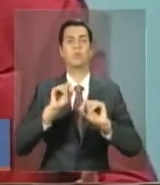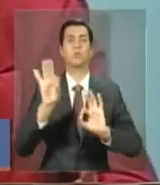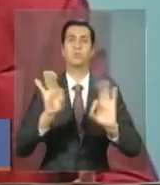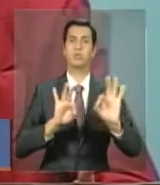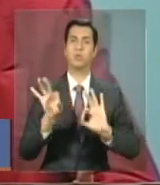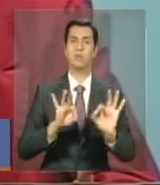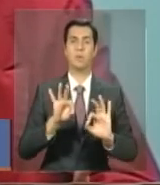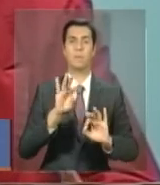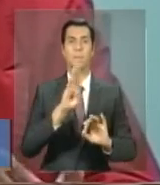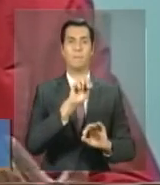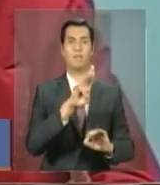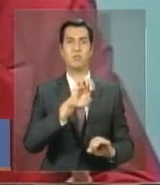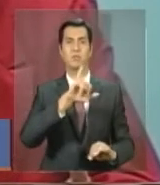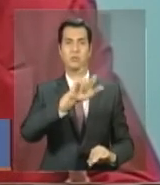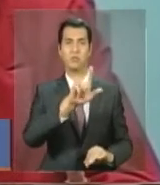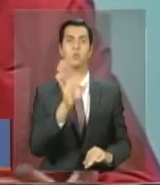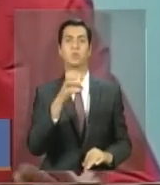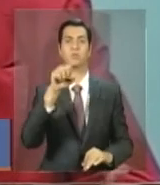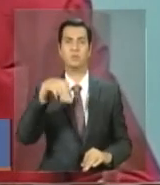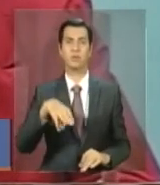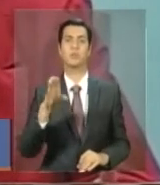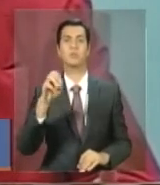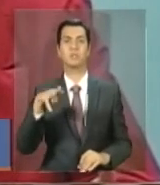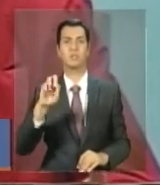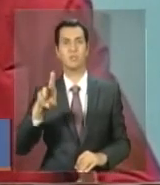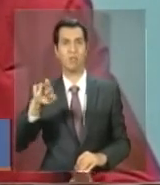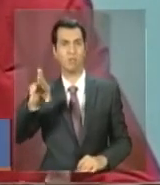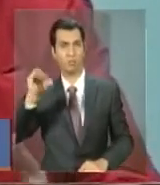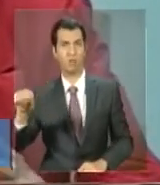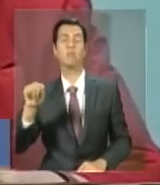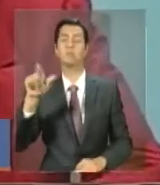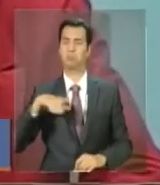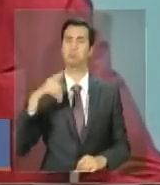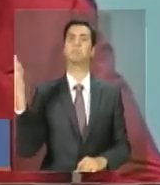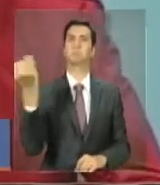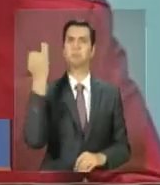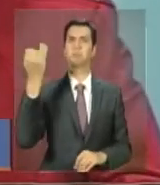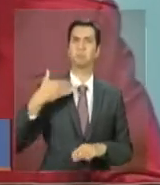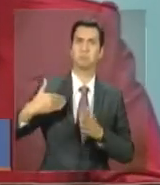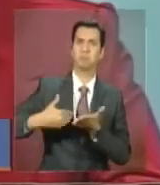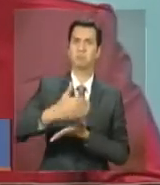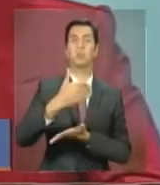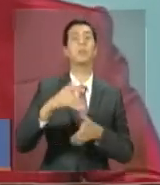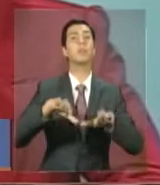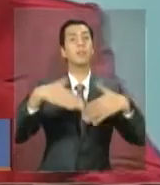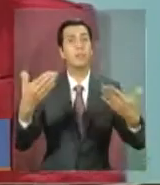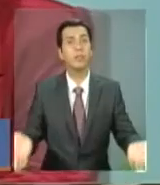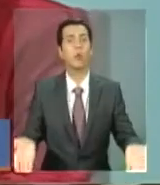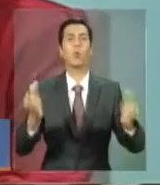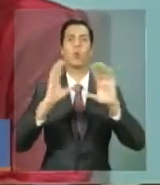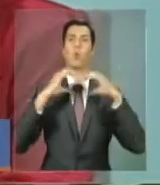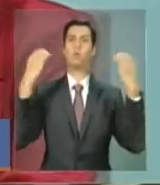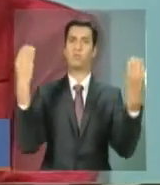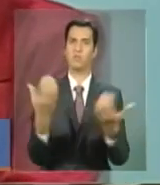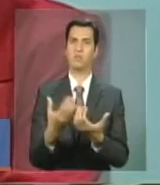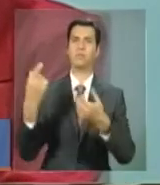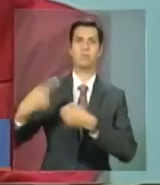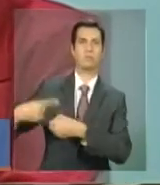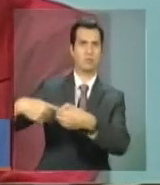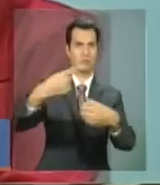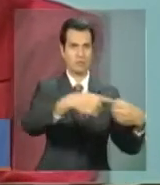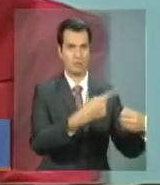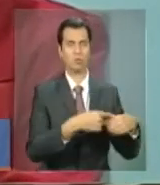Miséria como uma porta de entrada importante do plano. Então, as conferências municipais que preparam as